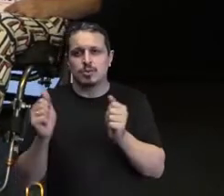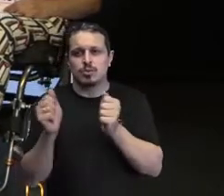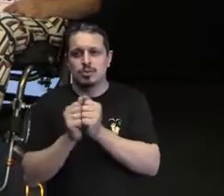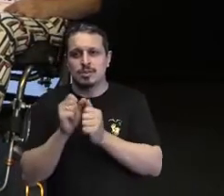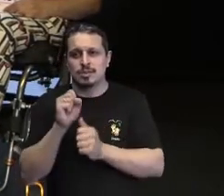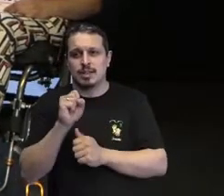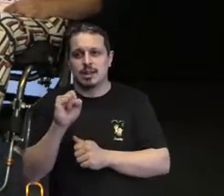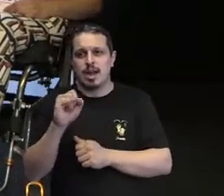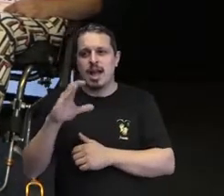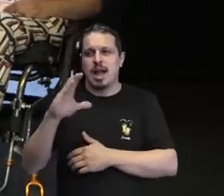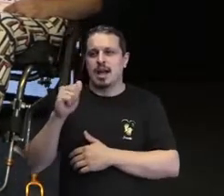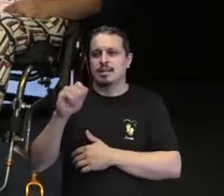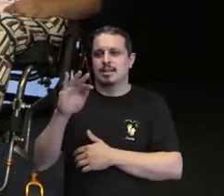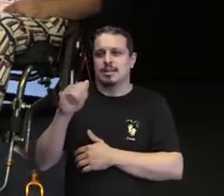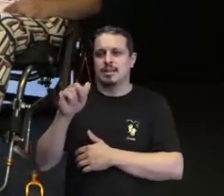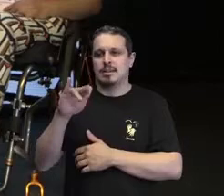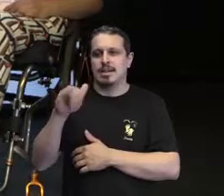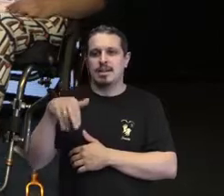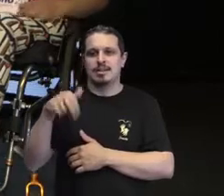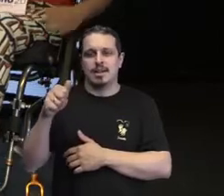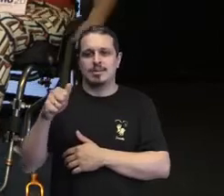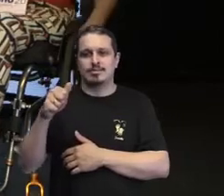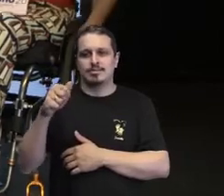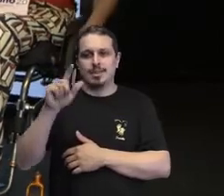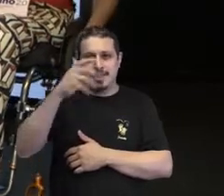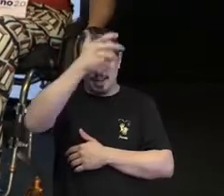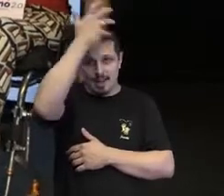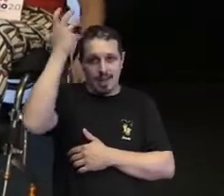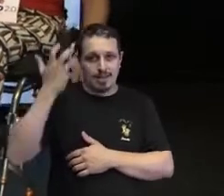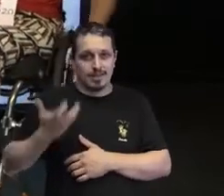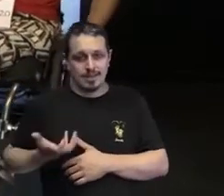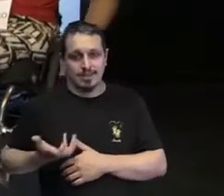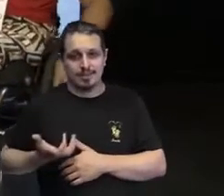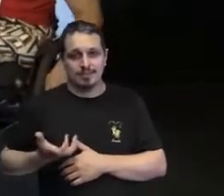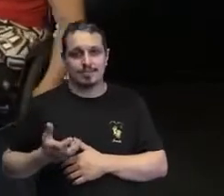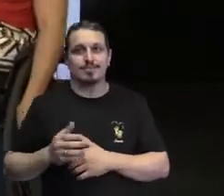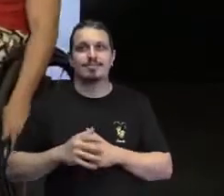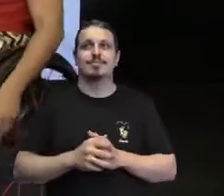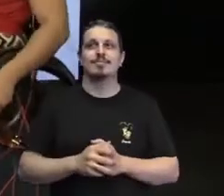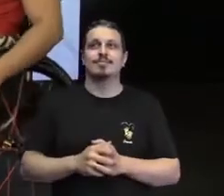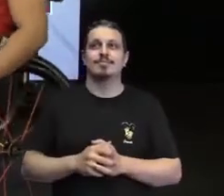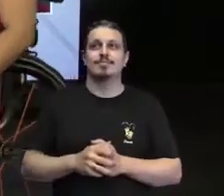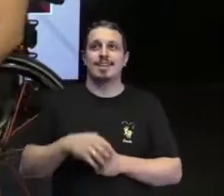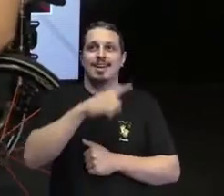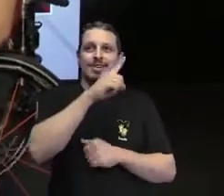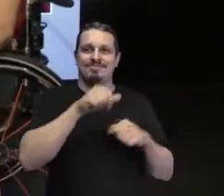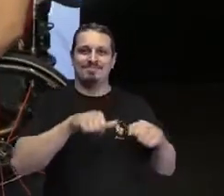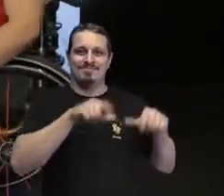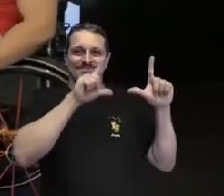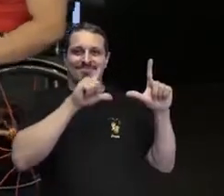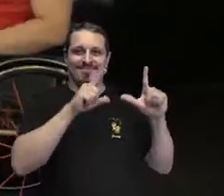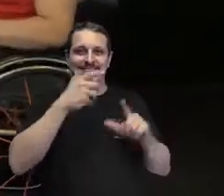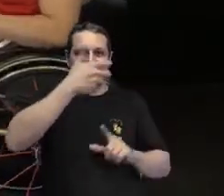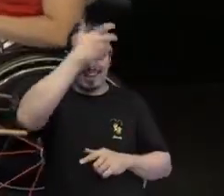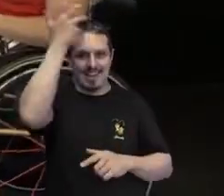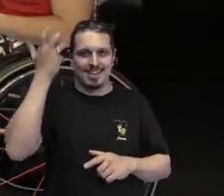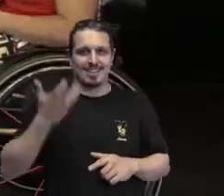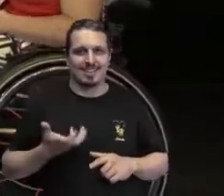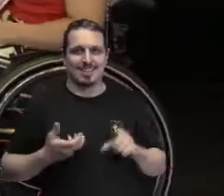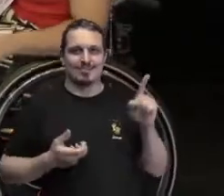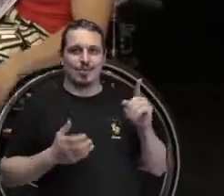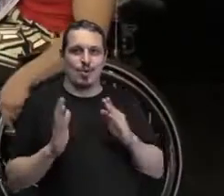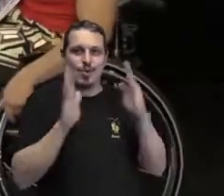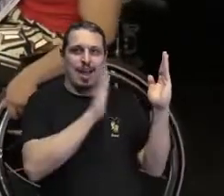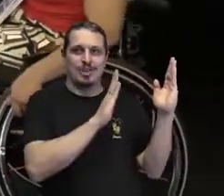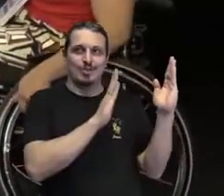a gente pode receber ela aqui também nesse painel importantíssimo. Oi, Catarina! Opa,